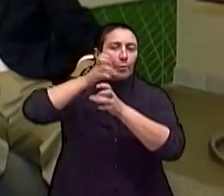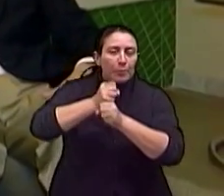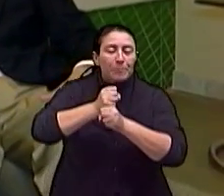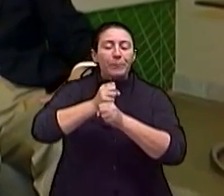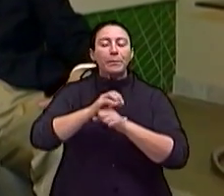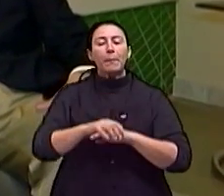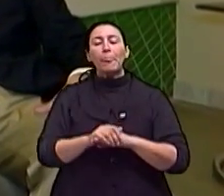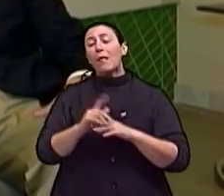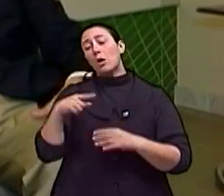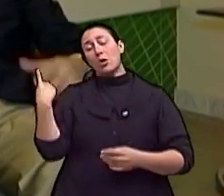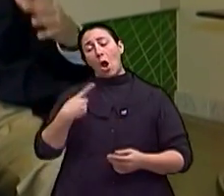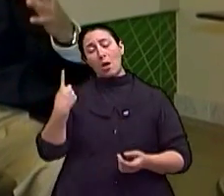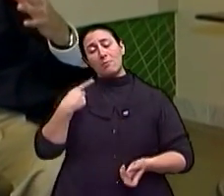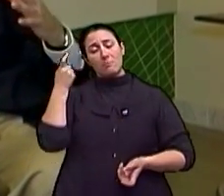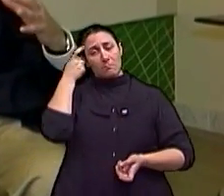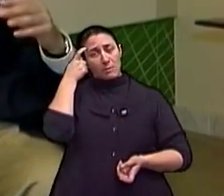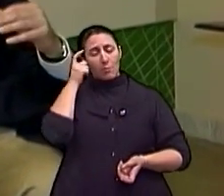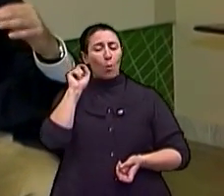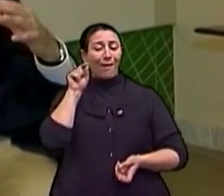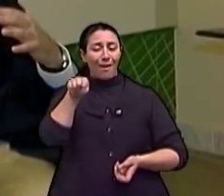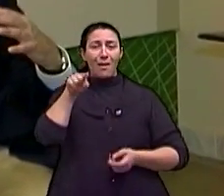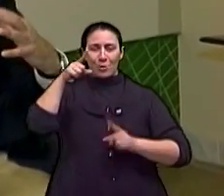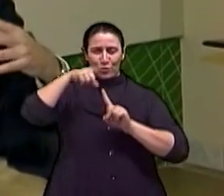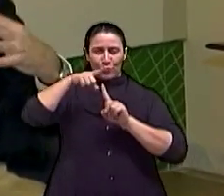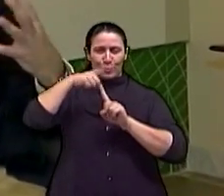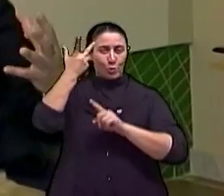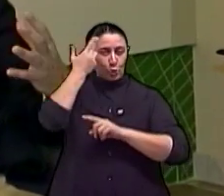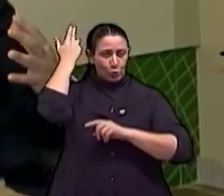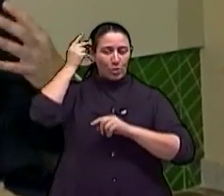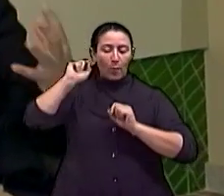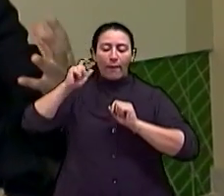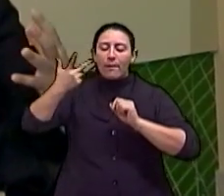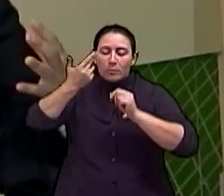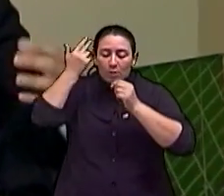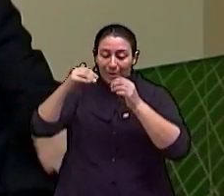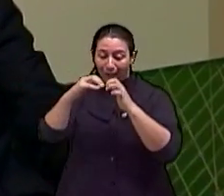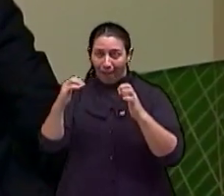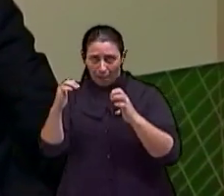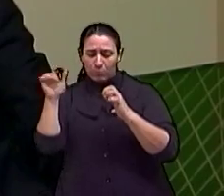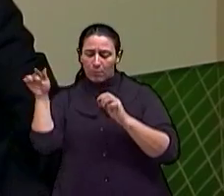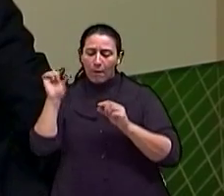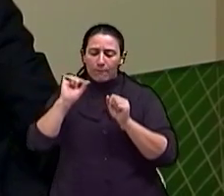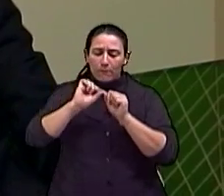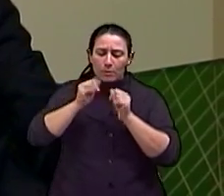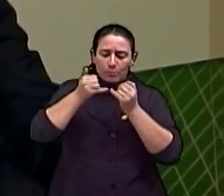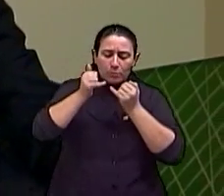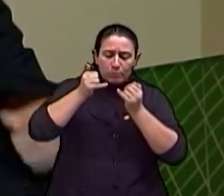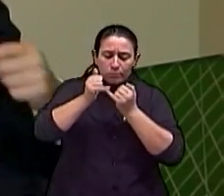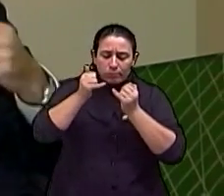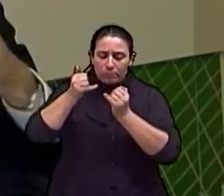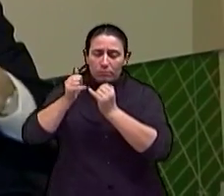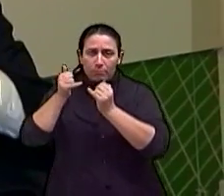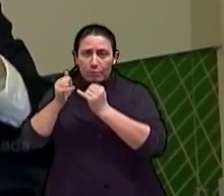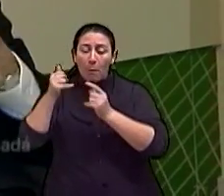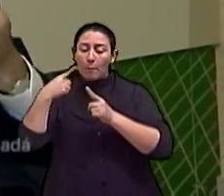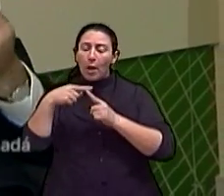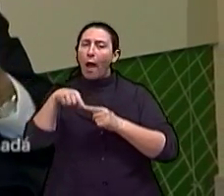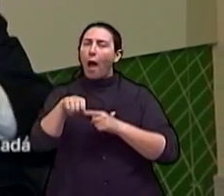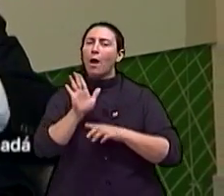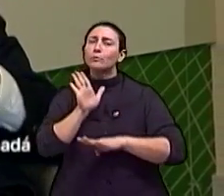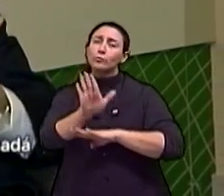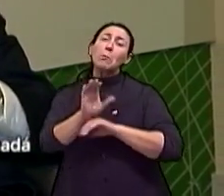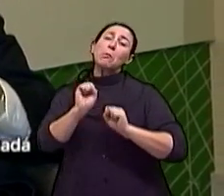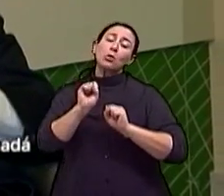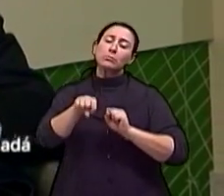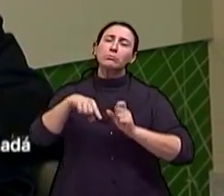Pensamos que este tipo de cirurgia vai melhorar os síntomas de as enfermedades, que os pacientes se podem